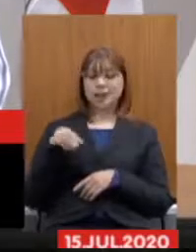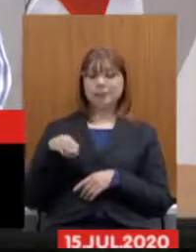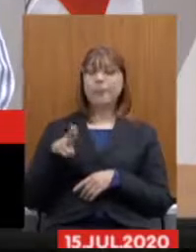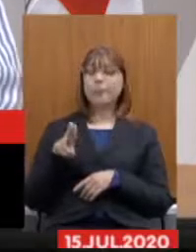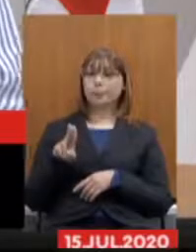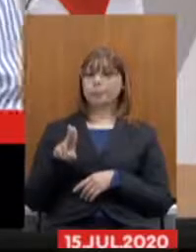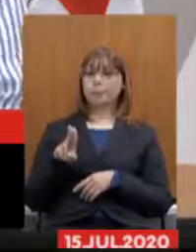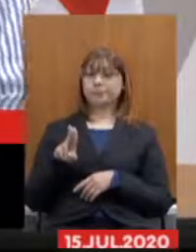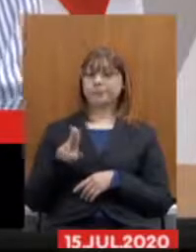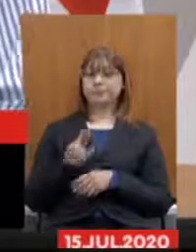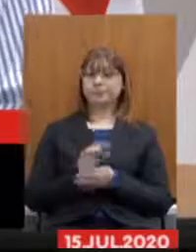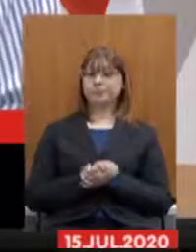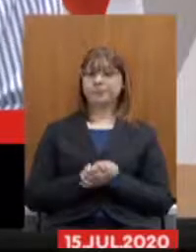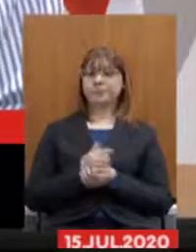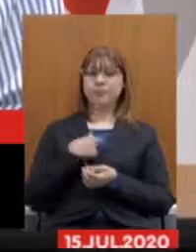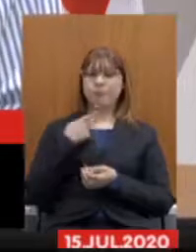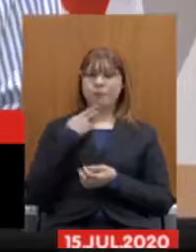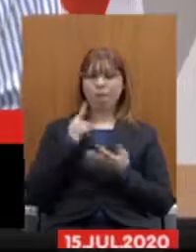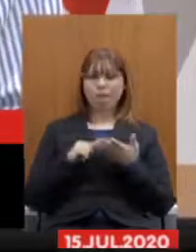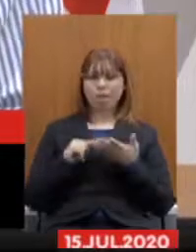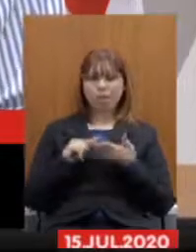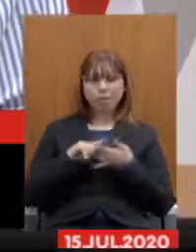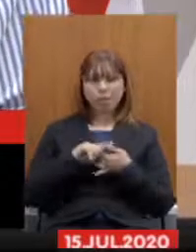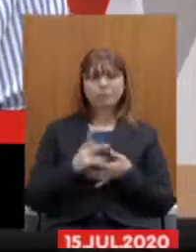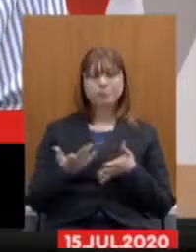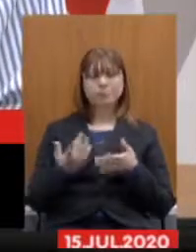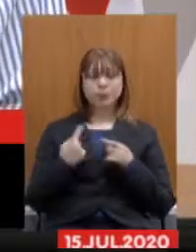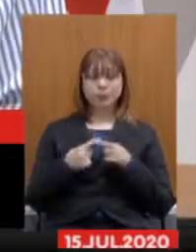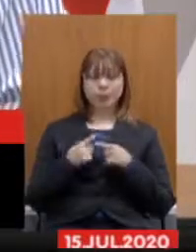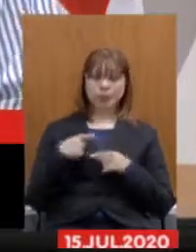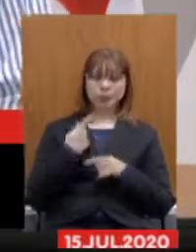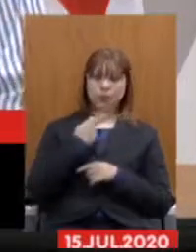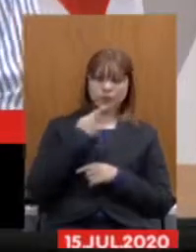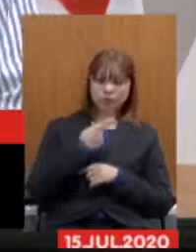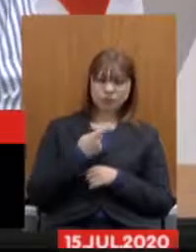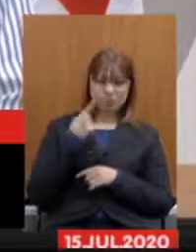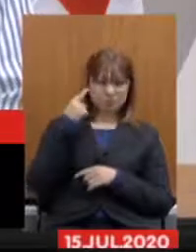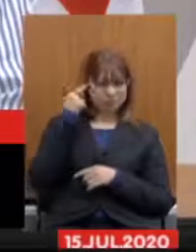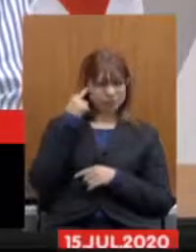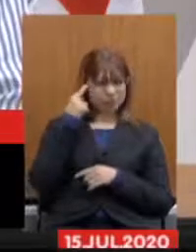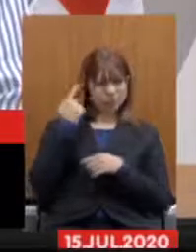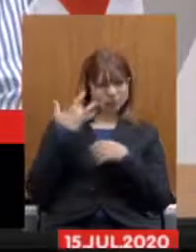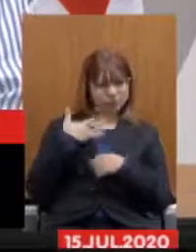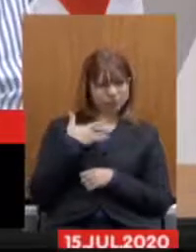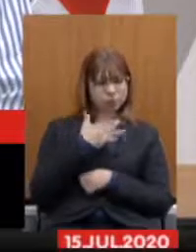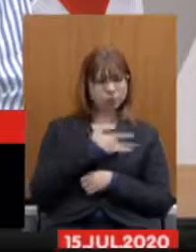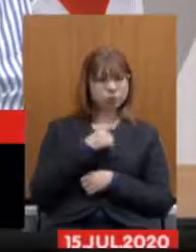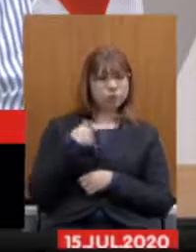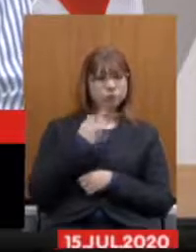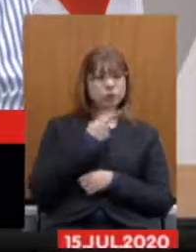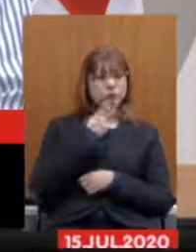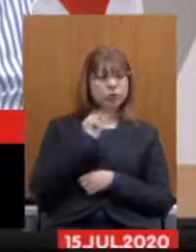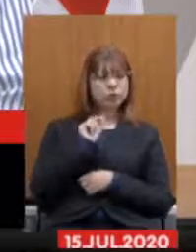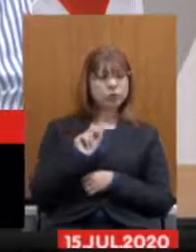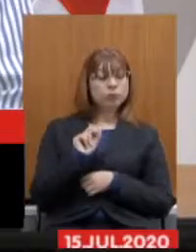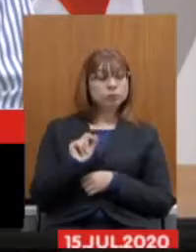eu tenho dito tudo isso que quando nós falamos da saúde nós estamos falando do